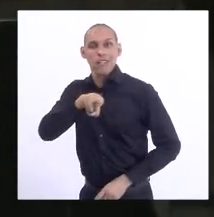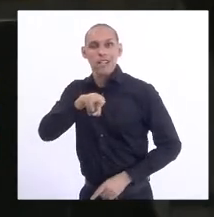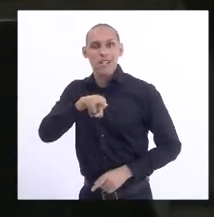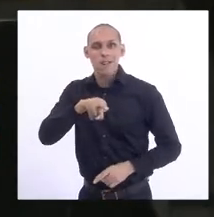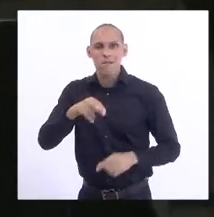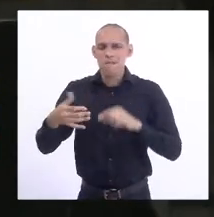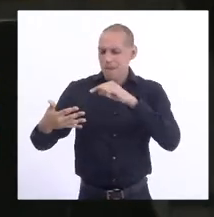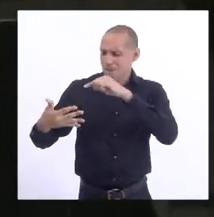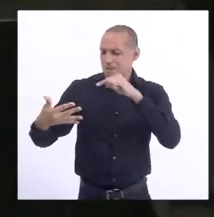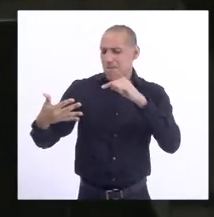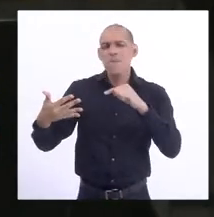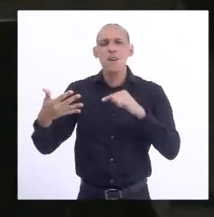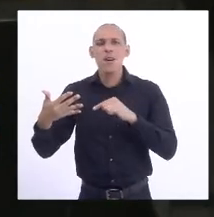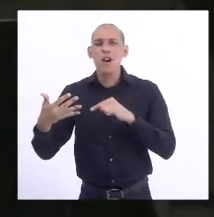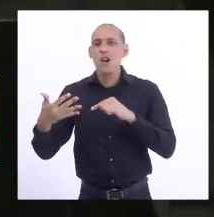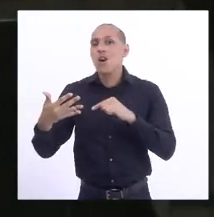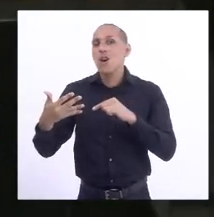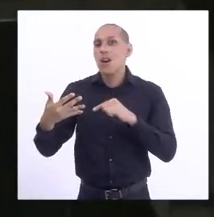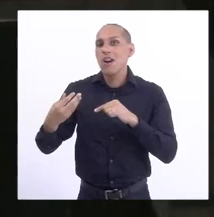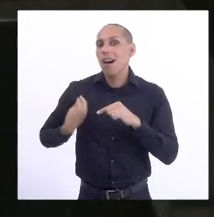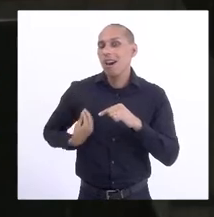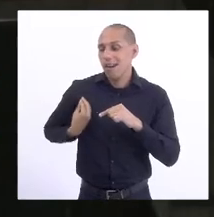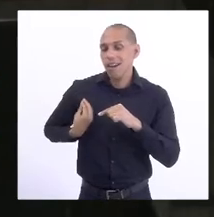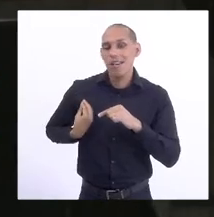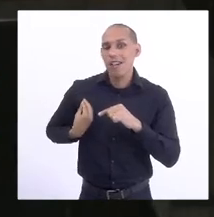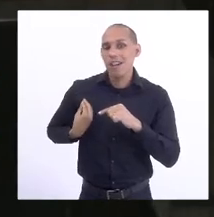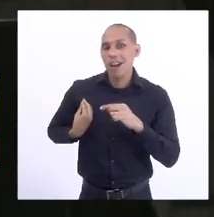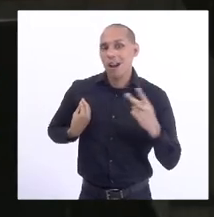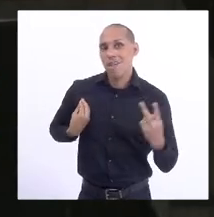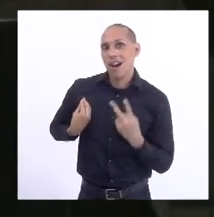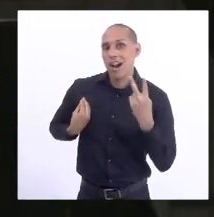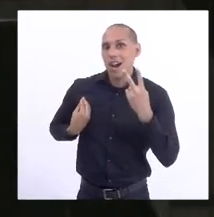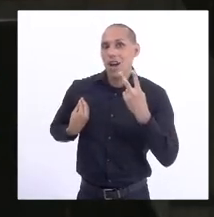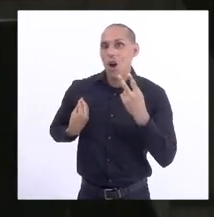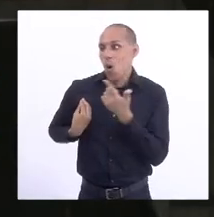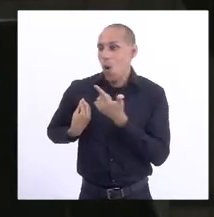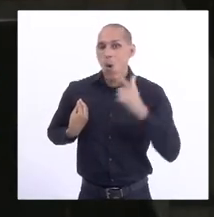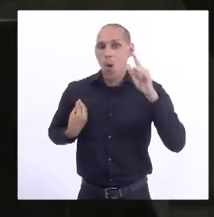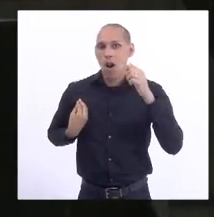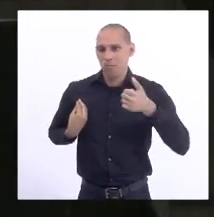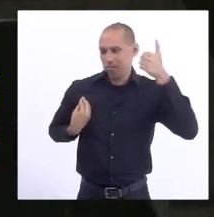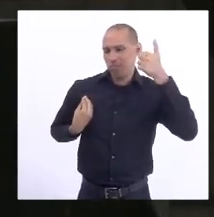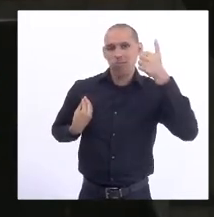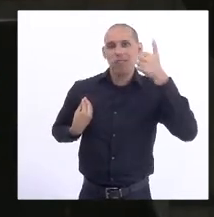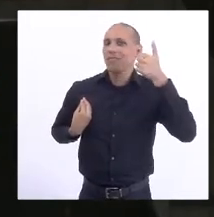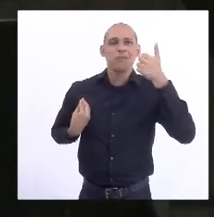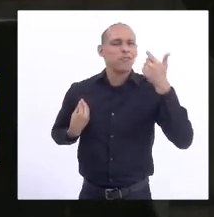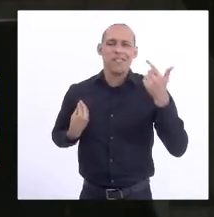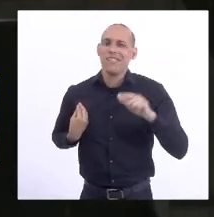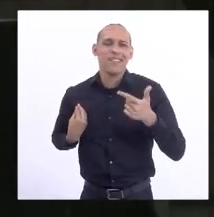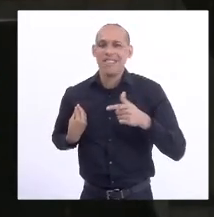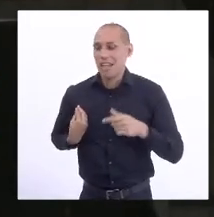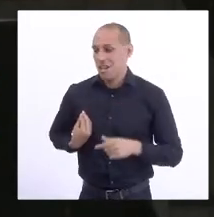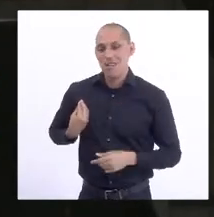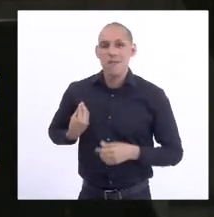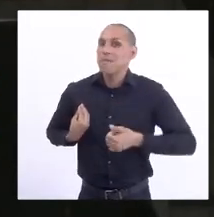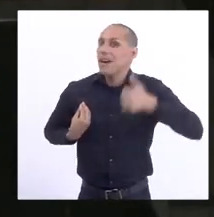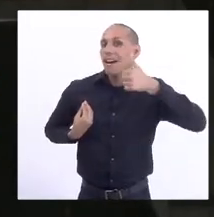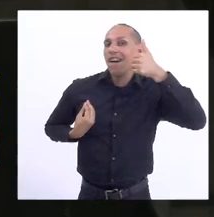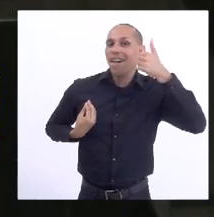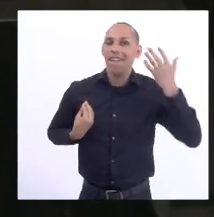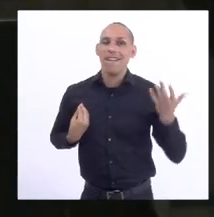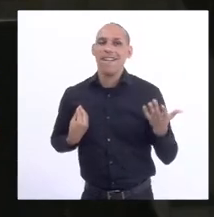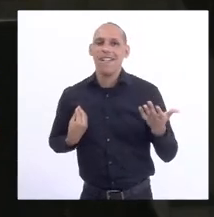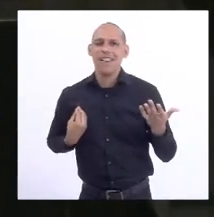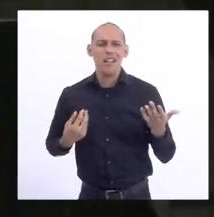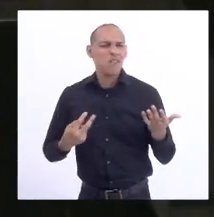não tem nada de mais valor do que a vida. Pessoas não podem ser mortas a paulada, não